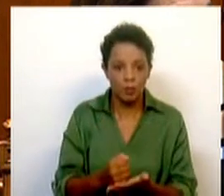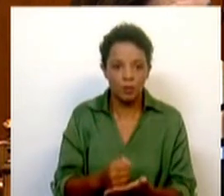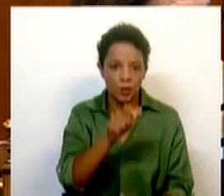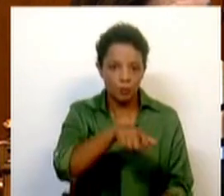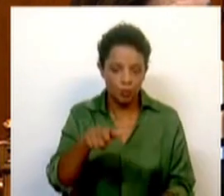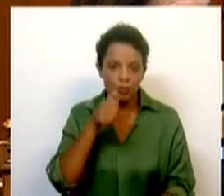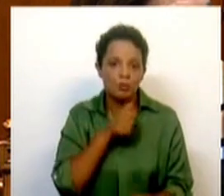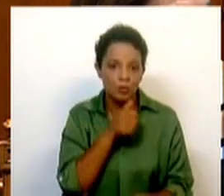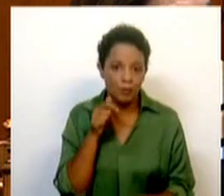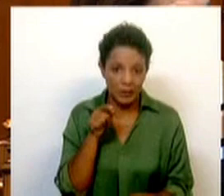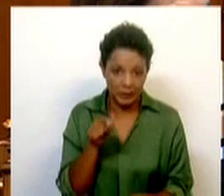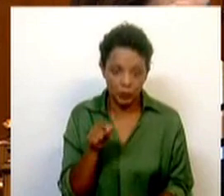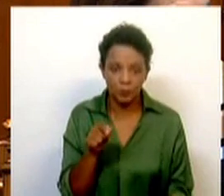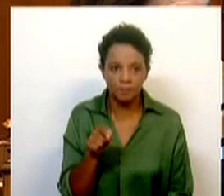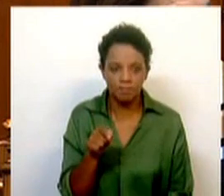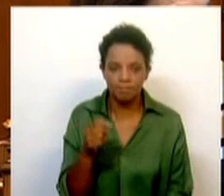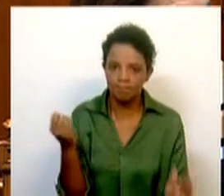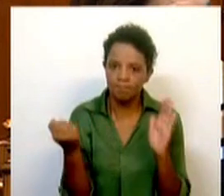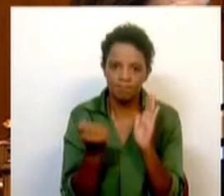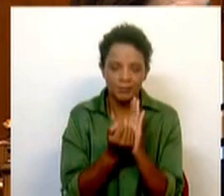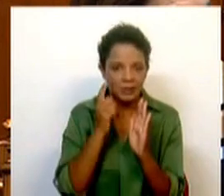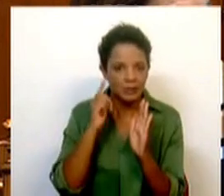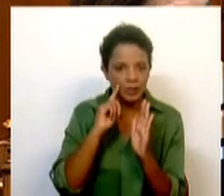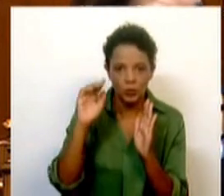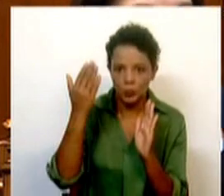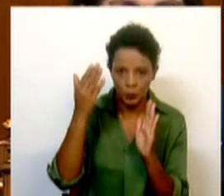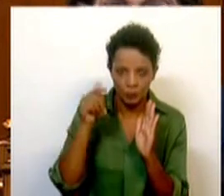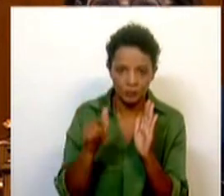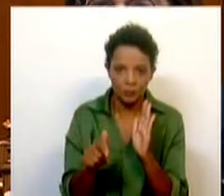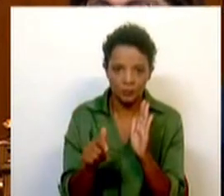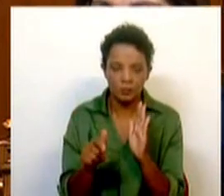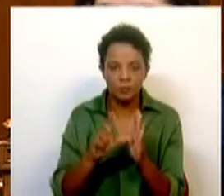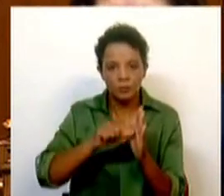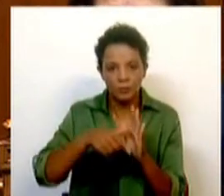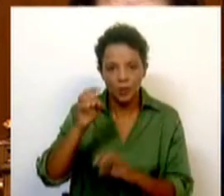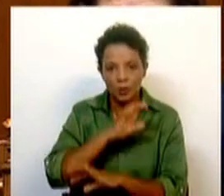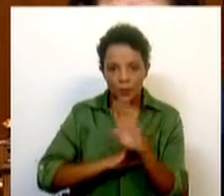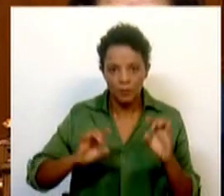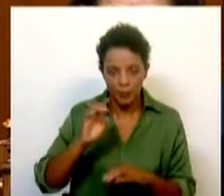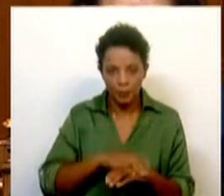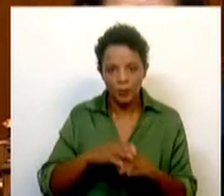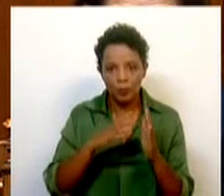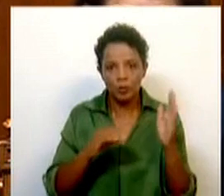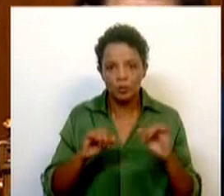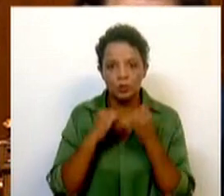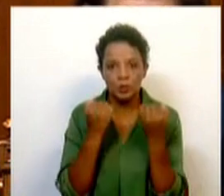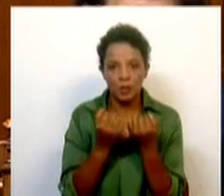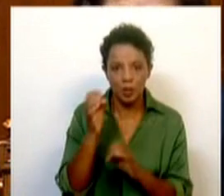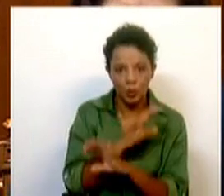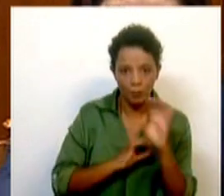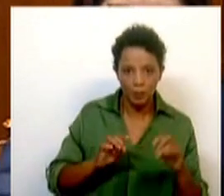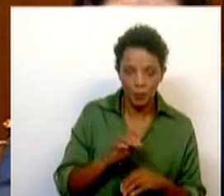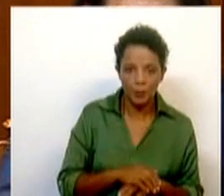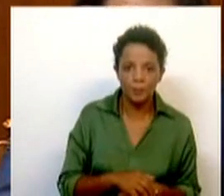mais sofre. Essa é uma marca essencial do Projeto Europeu, o modelo social europeu e deve